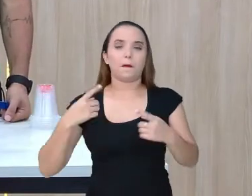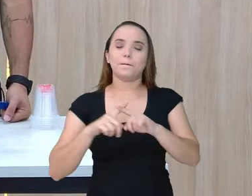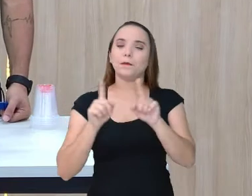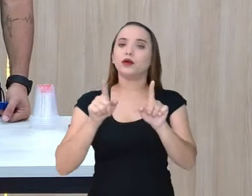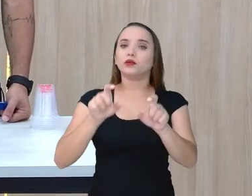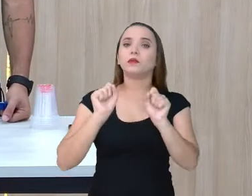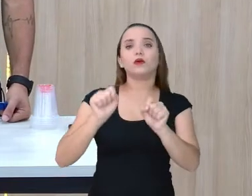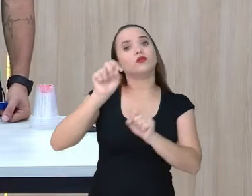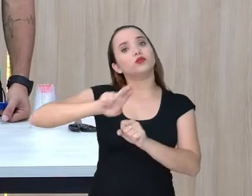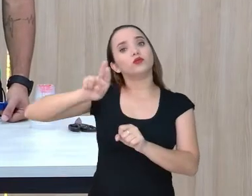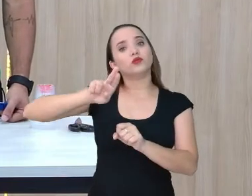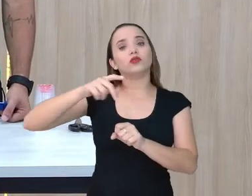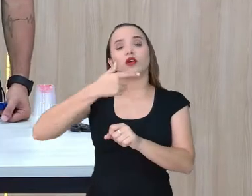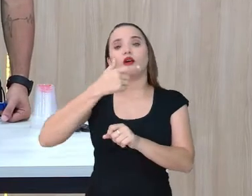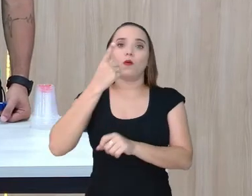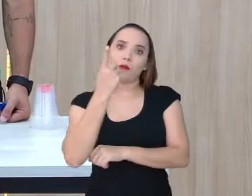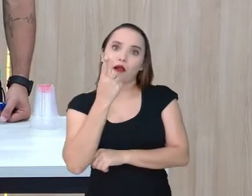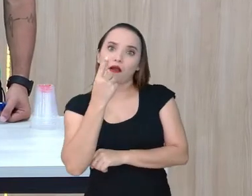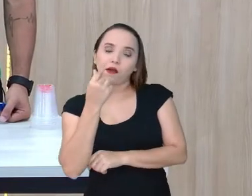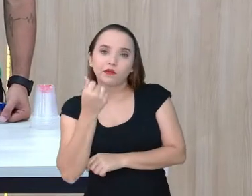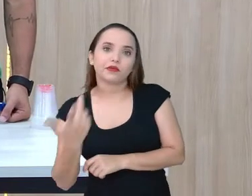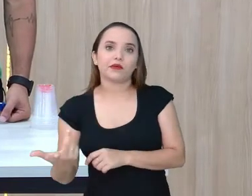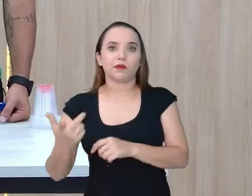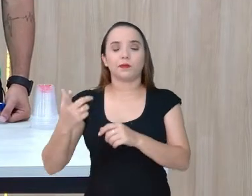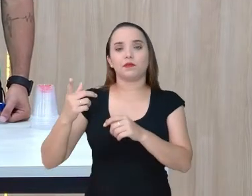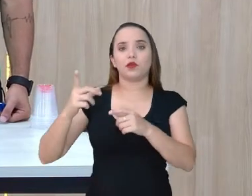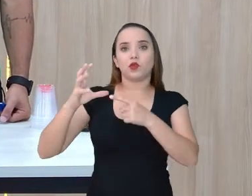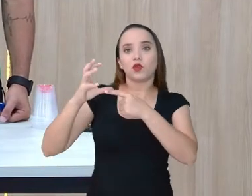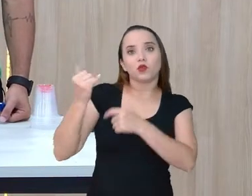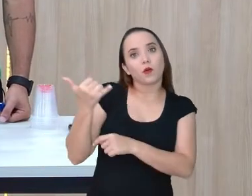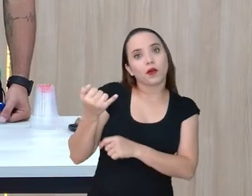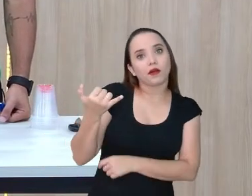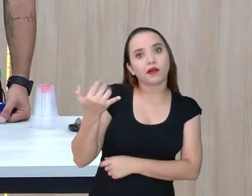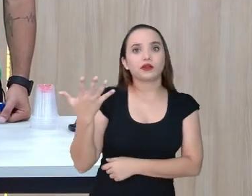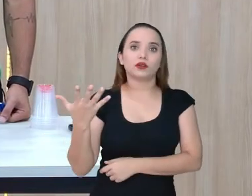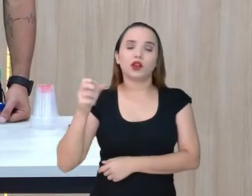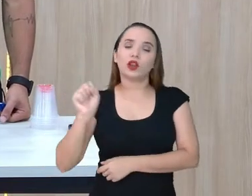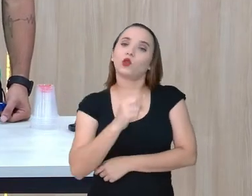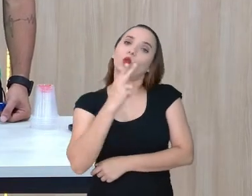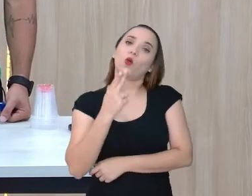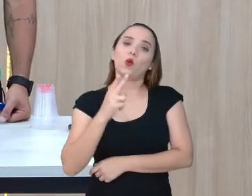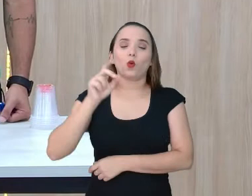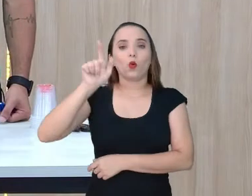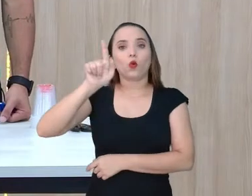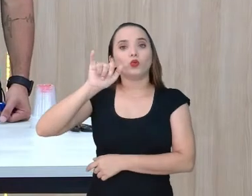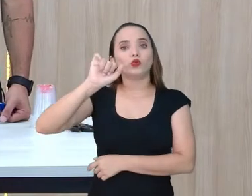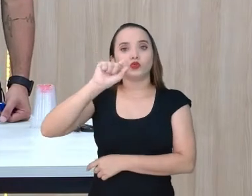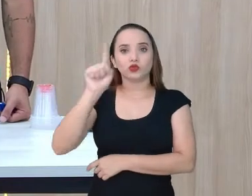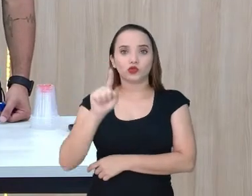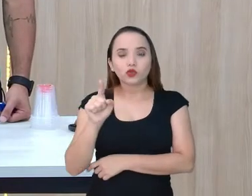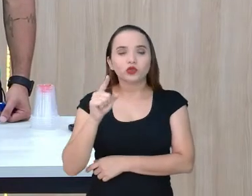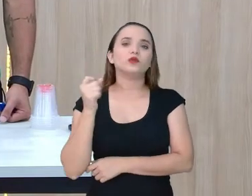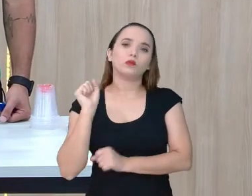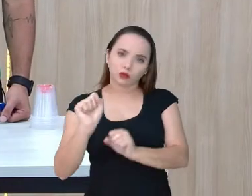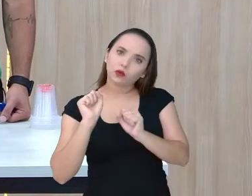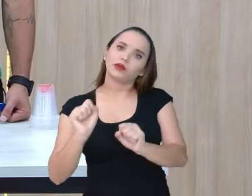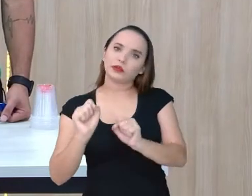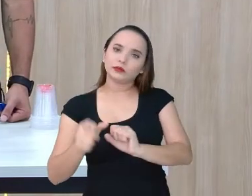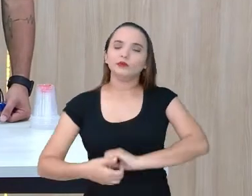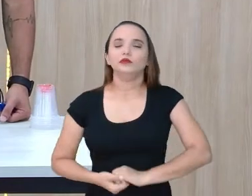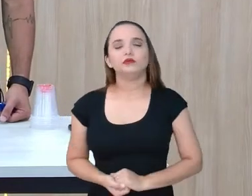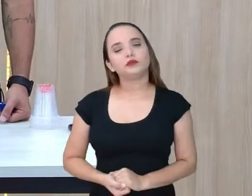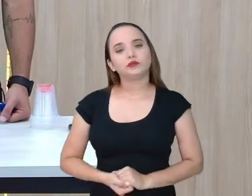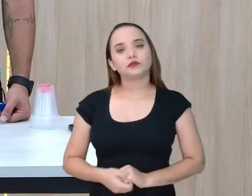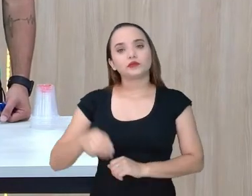marcador? Pode ser uma caneta, pode ser um giz, pode ser um hidrocor, um lápis de cor. Eu botei